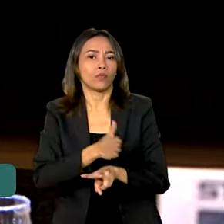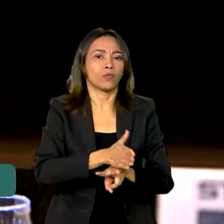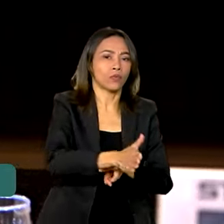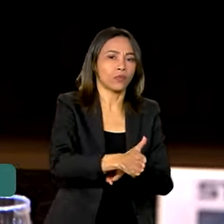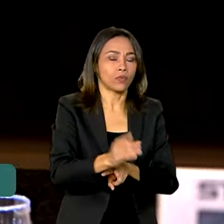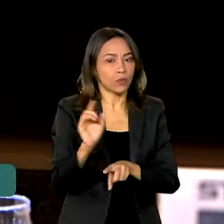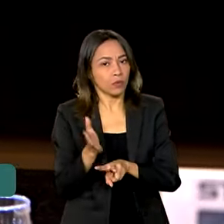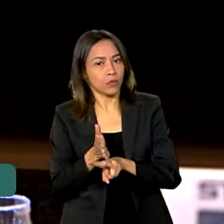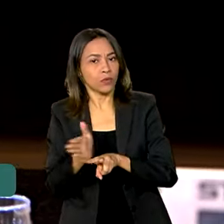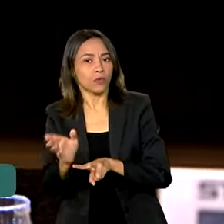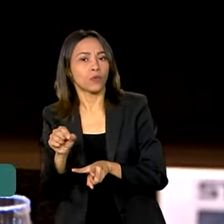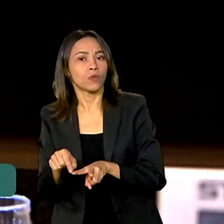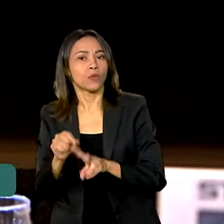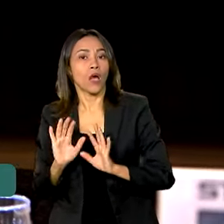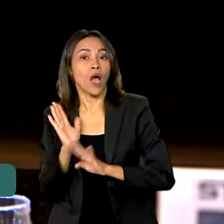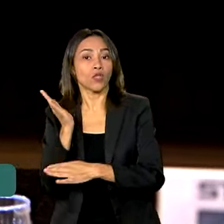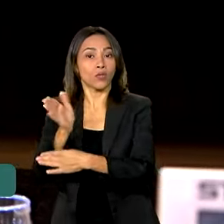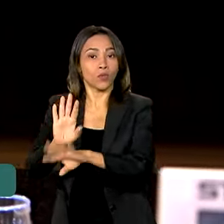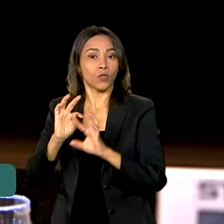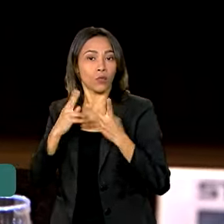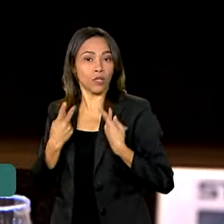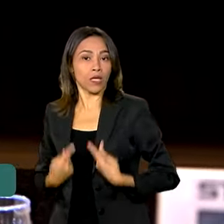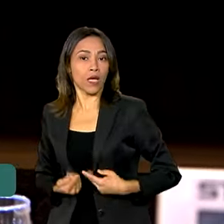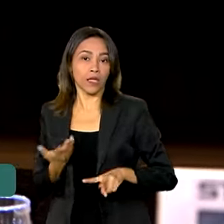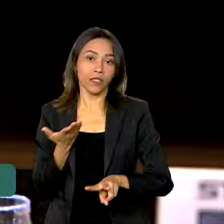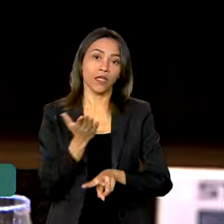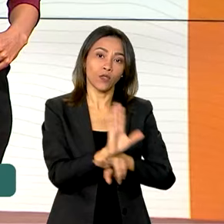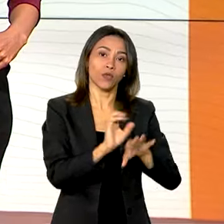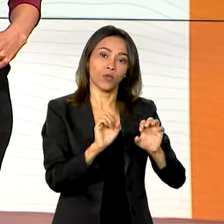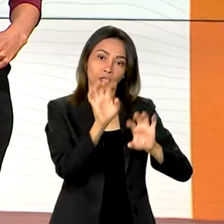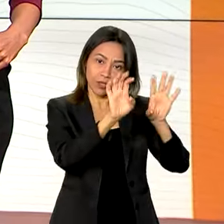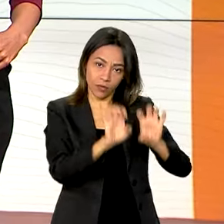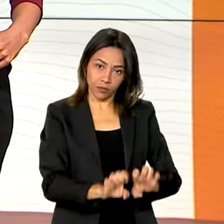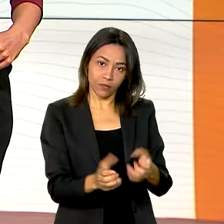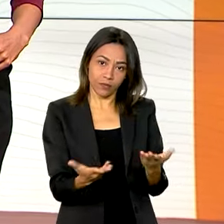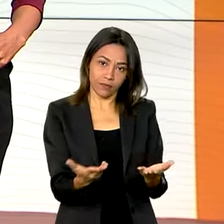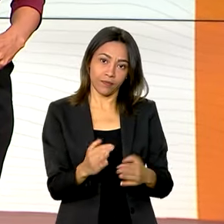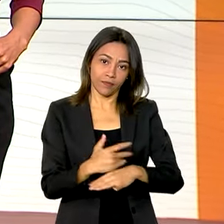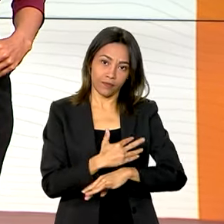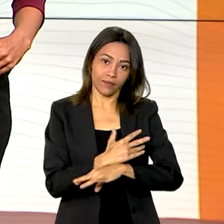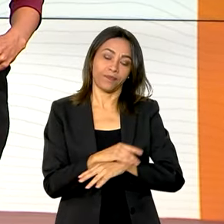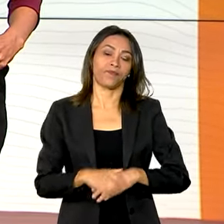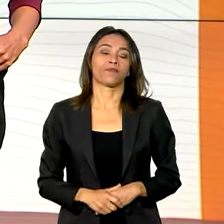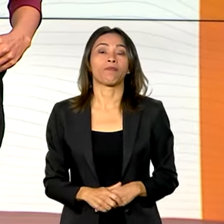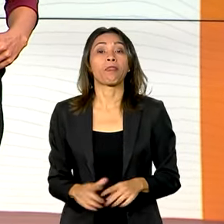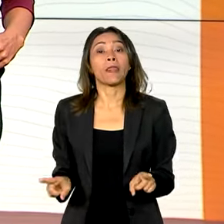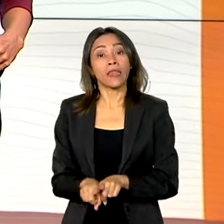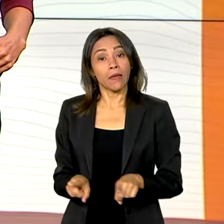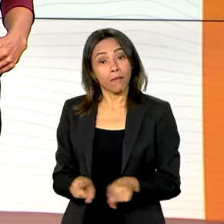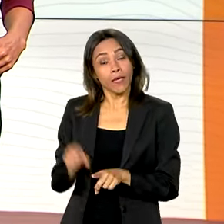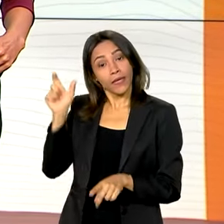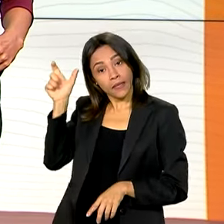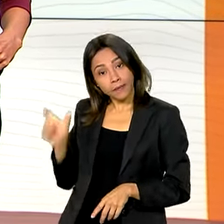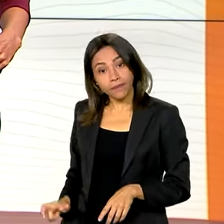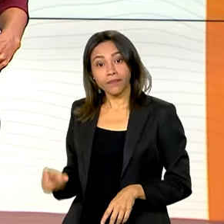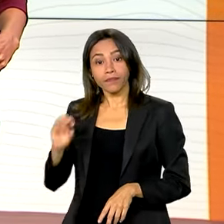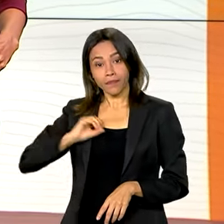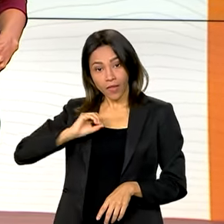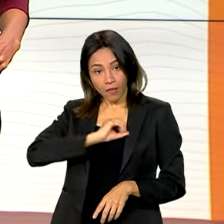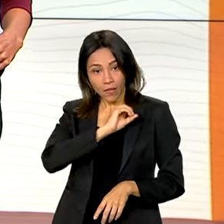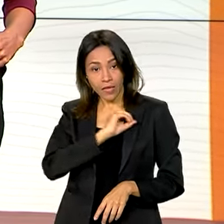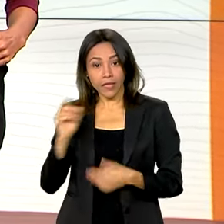processo da ajuda humanitária e da reconstrução. Marina Silva também explicou o processo de